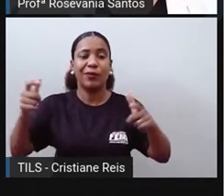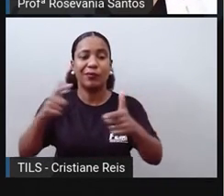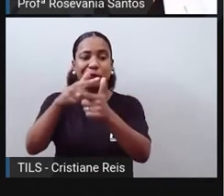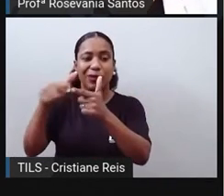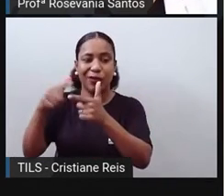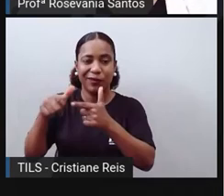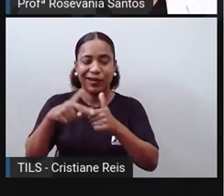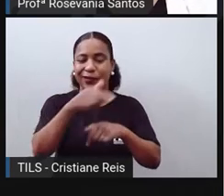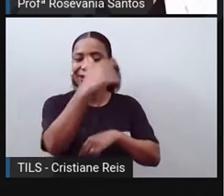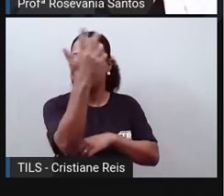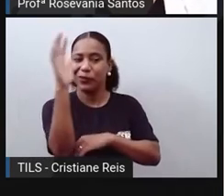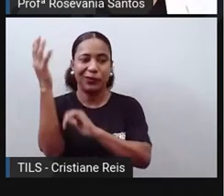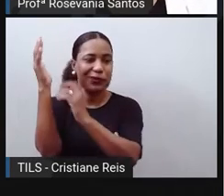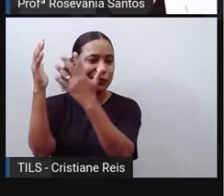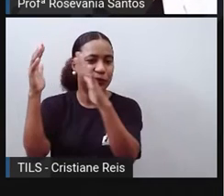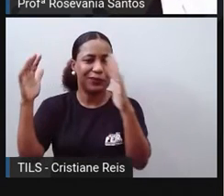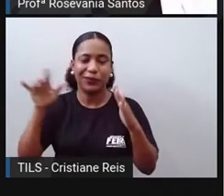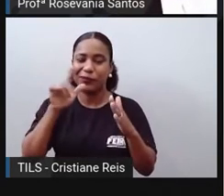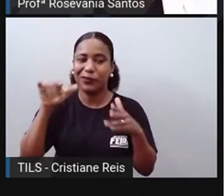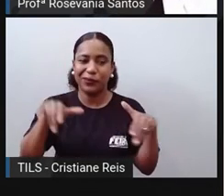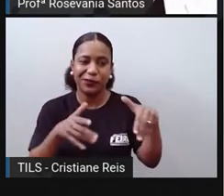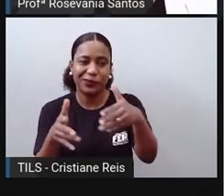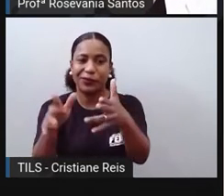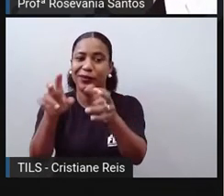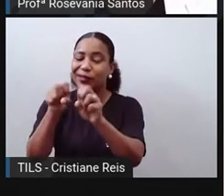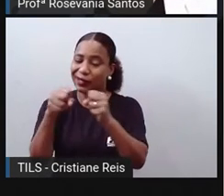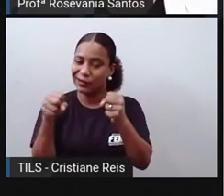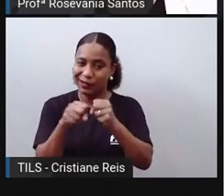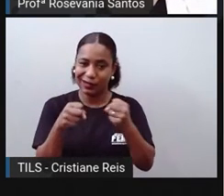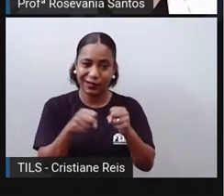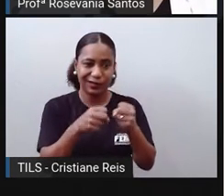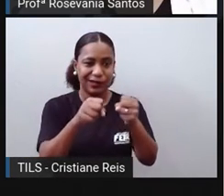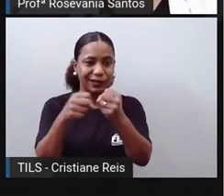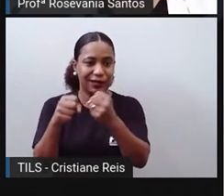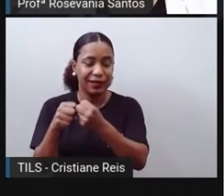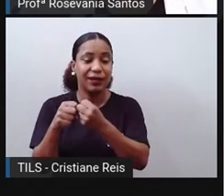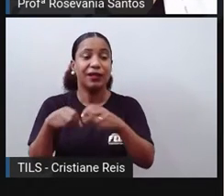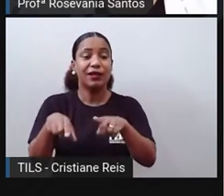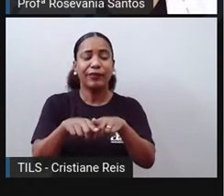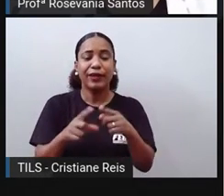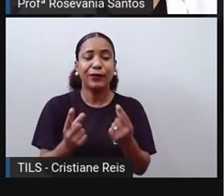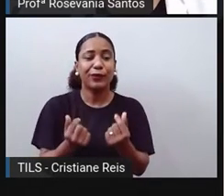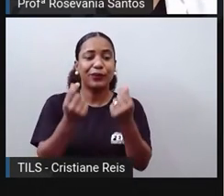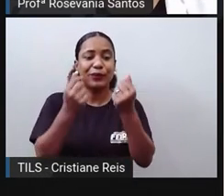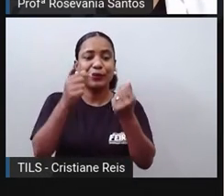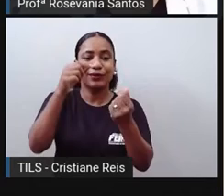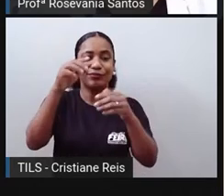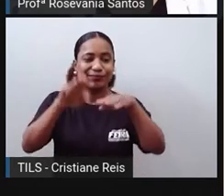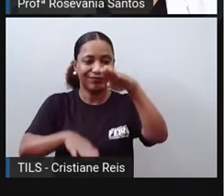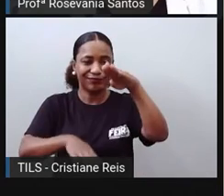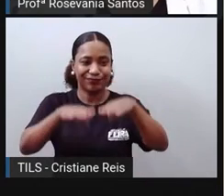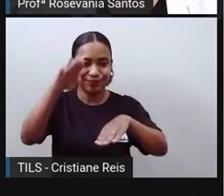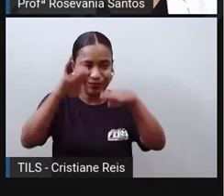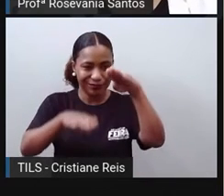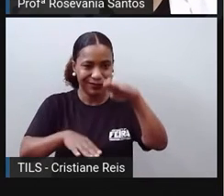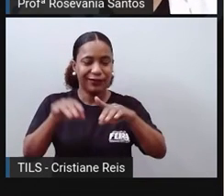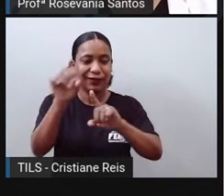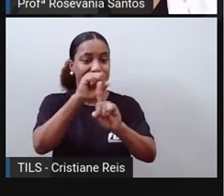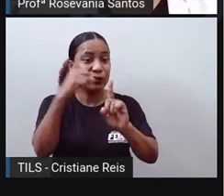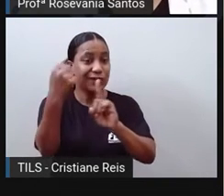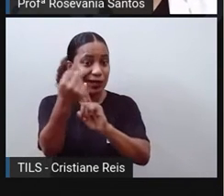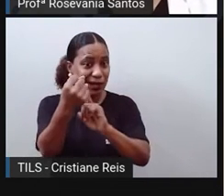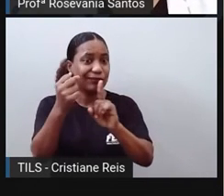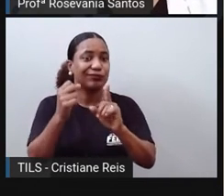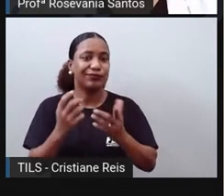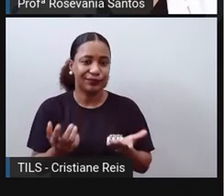disparidades econômicas, as desigualdades sociais, e a falência, né, dos grandes centros urbanos. Aqui está mostrando, né,